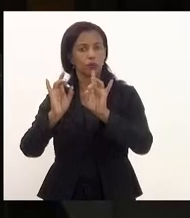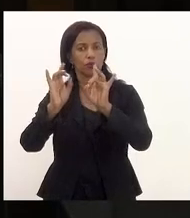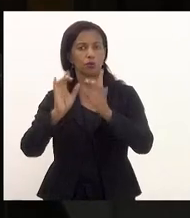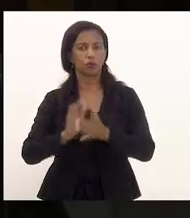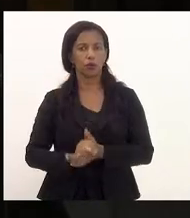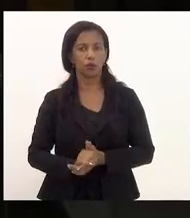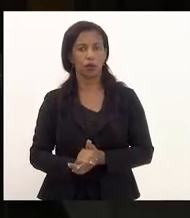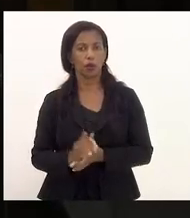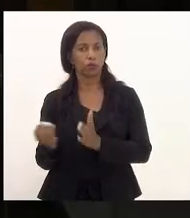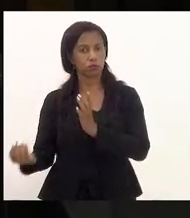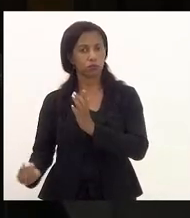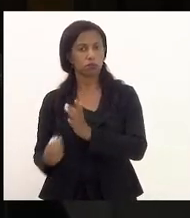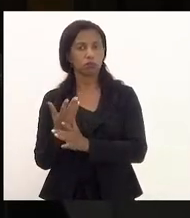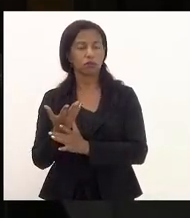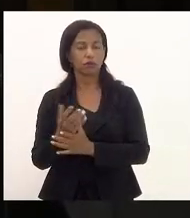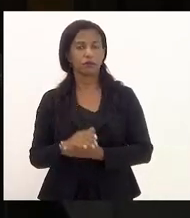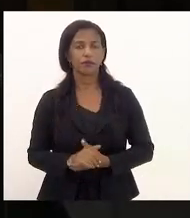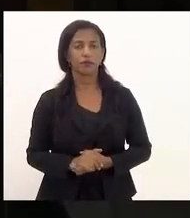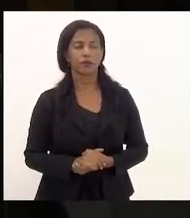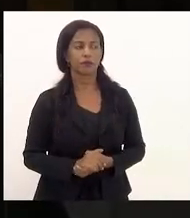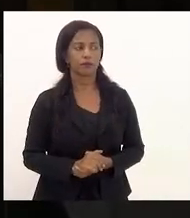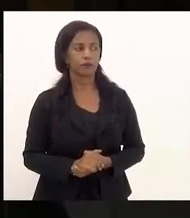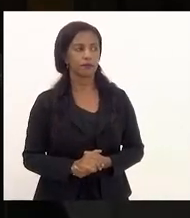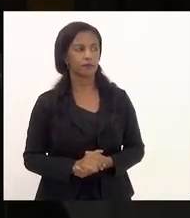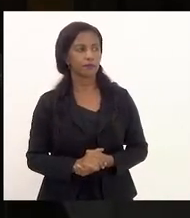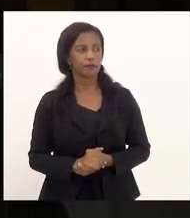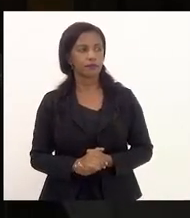fruto de